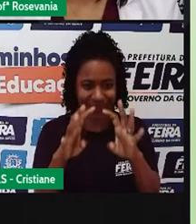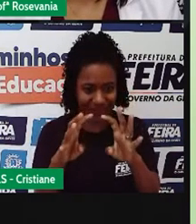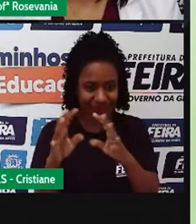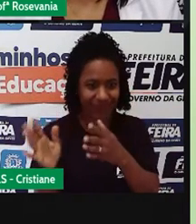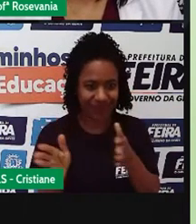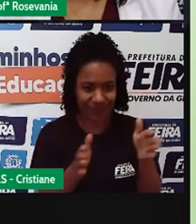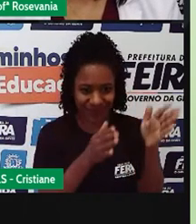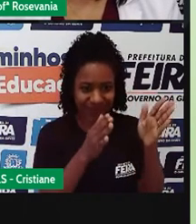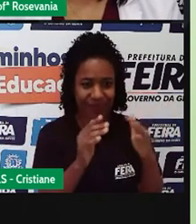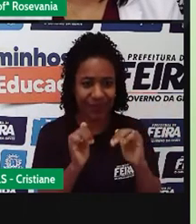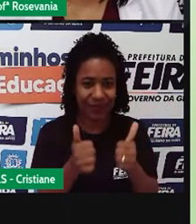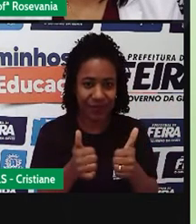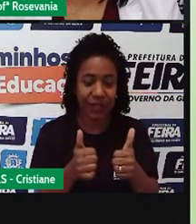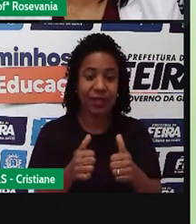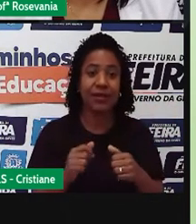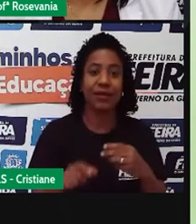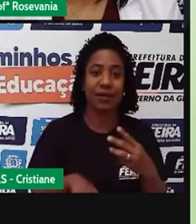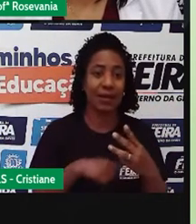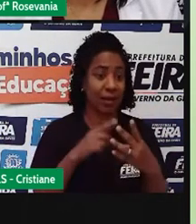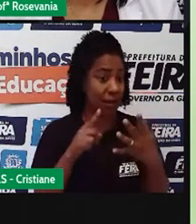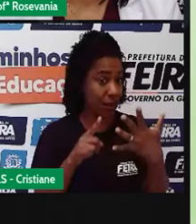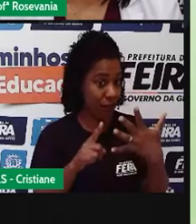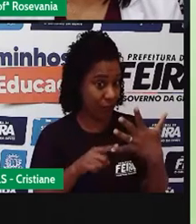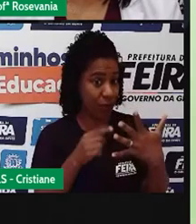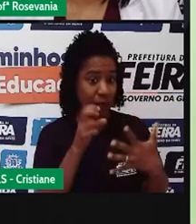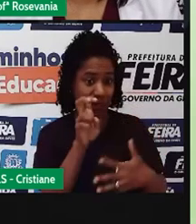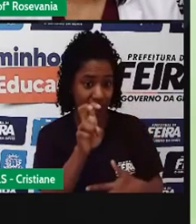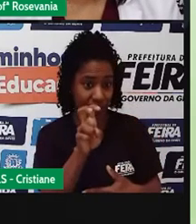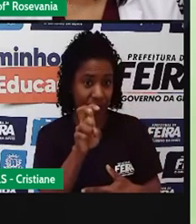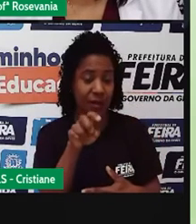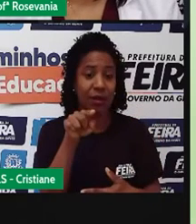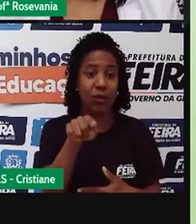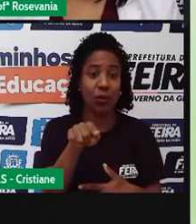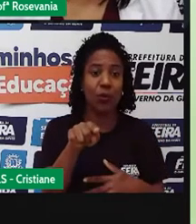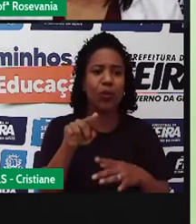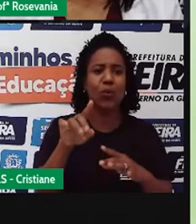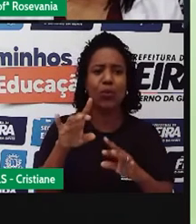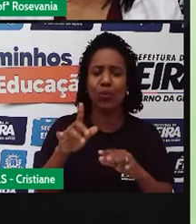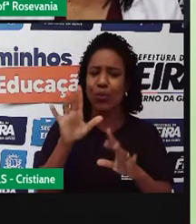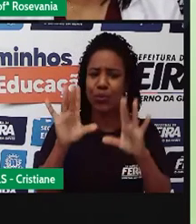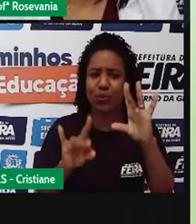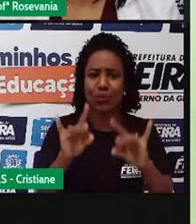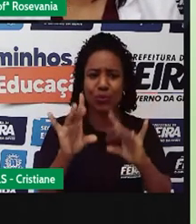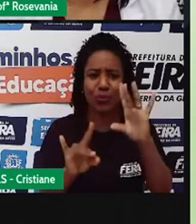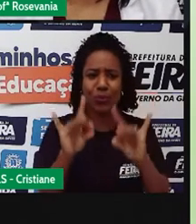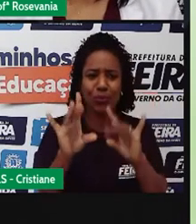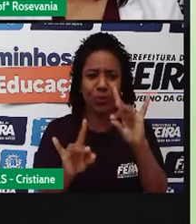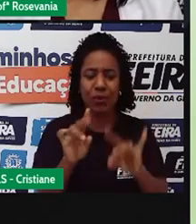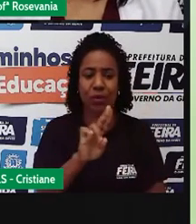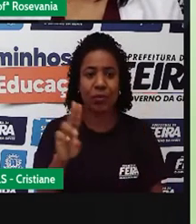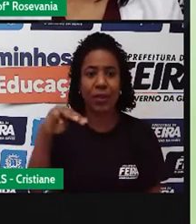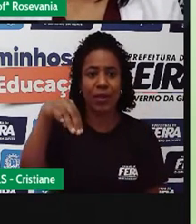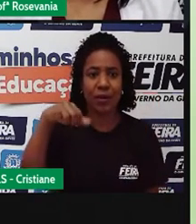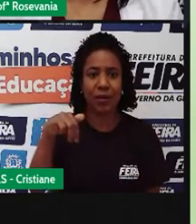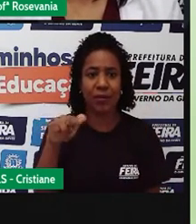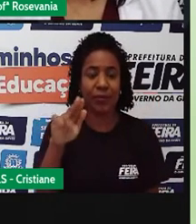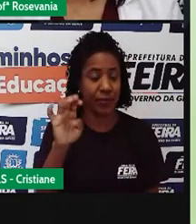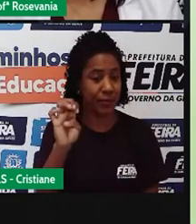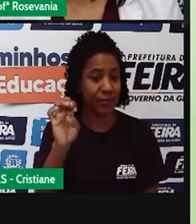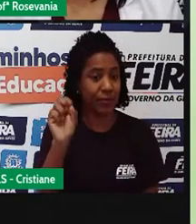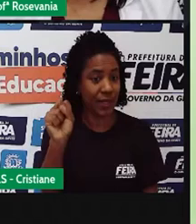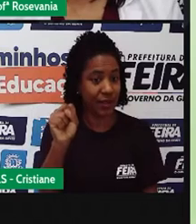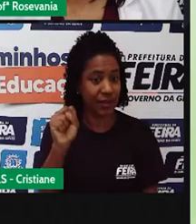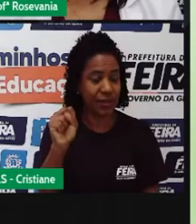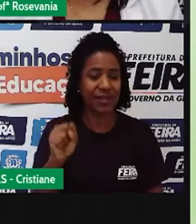né, os mangues litorâneos, a gente precisa ter um cuidado específico, né, com eles. Todas as áreas, verdade seja dita, mas por